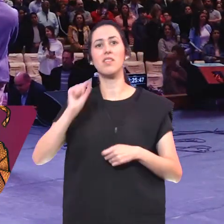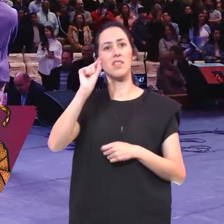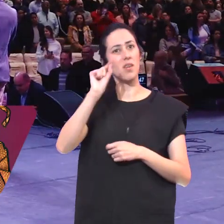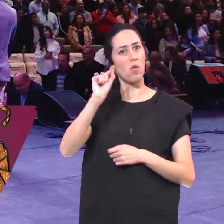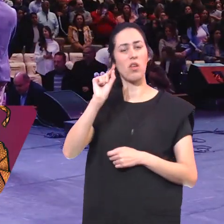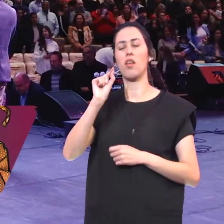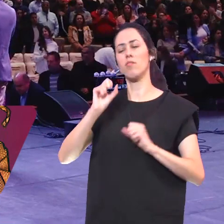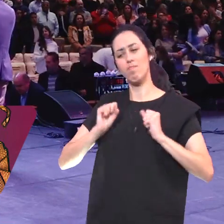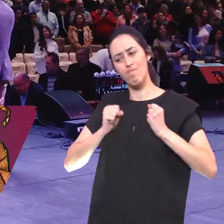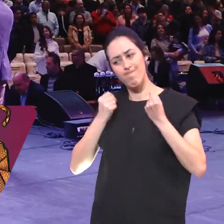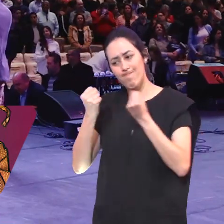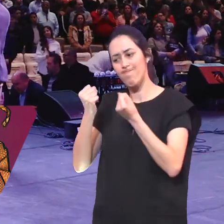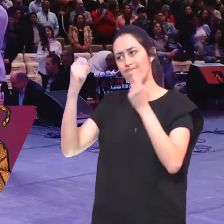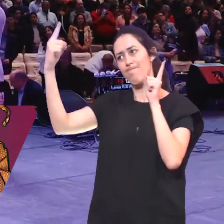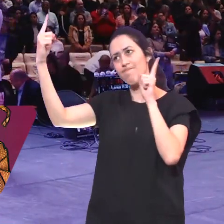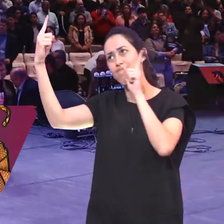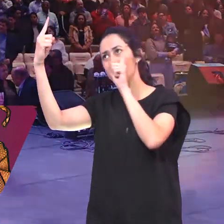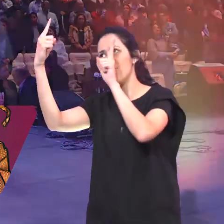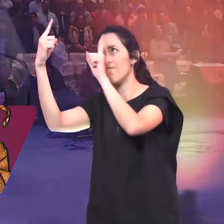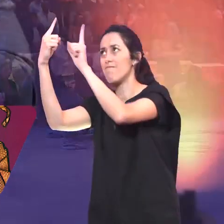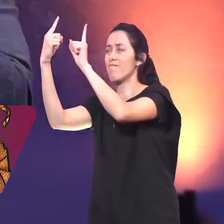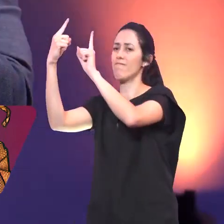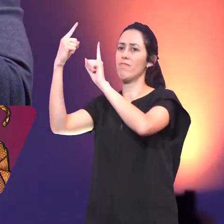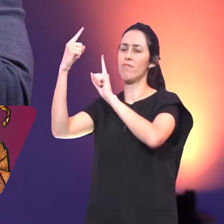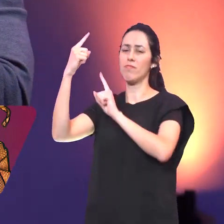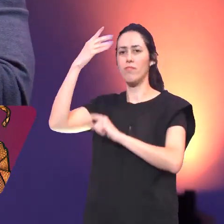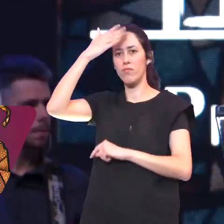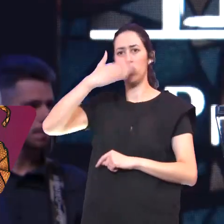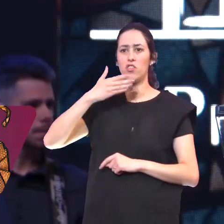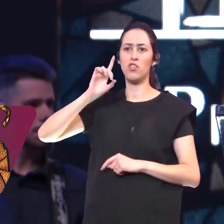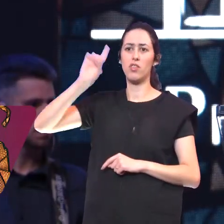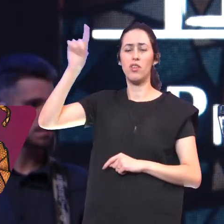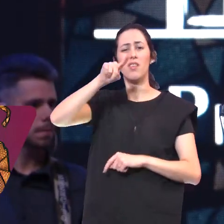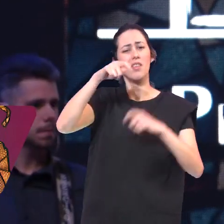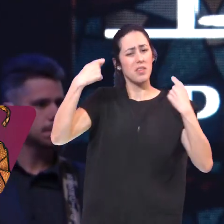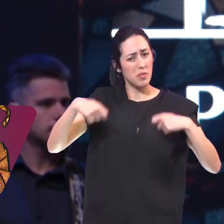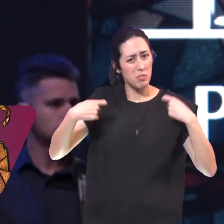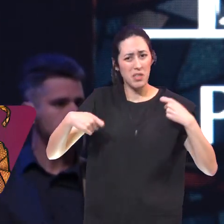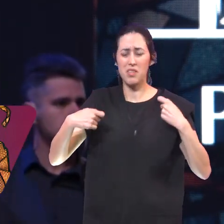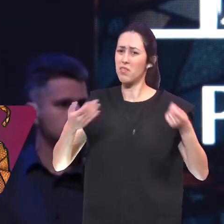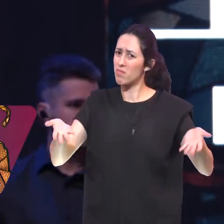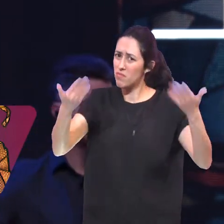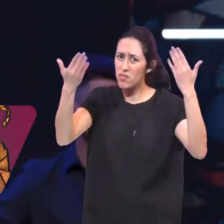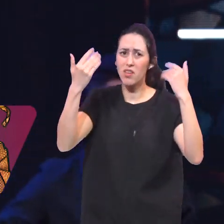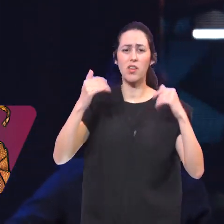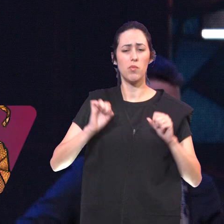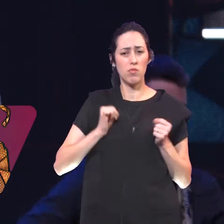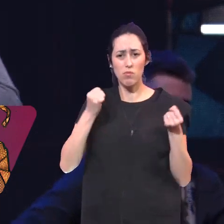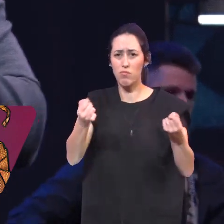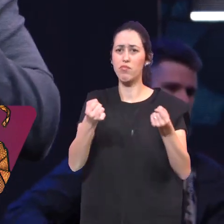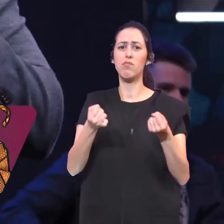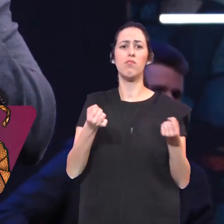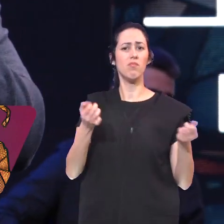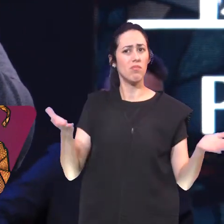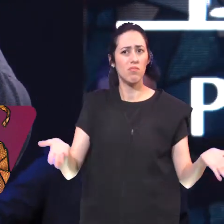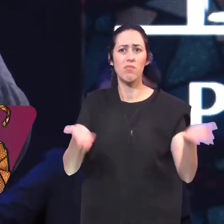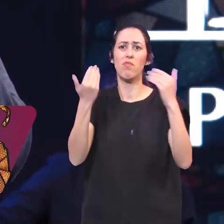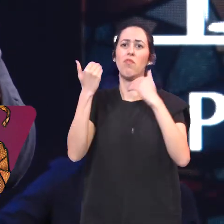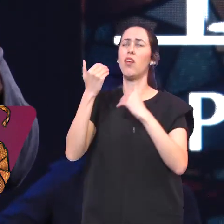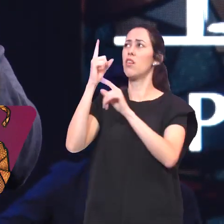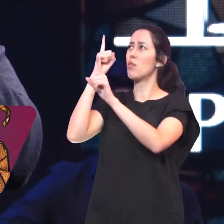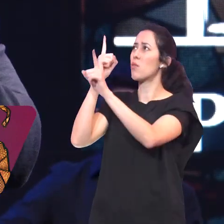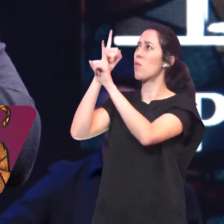Ele Por isso eu peço a você Mova-se Em direção a Cristo Mova-se Em direção a graça